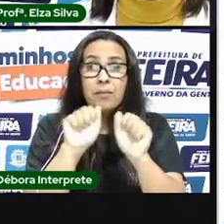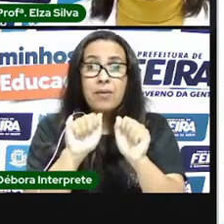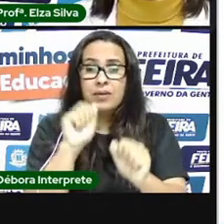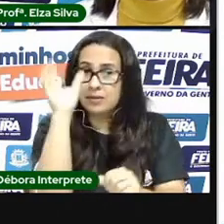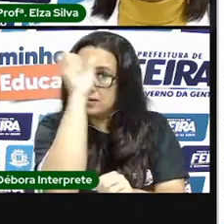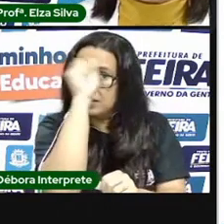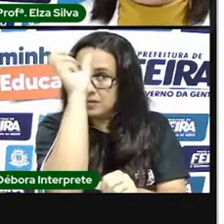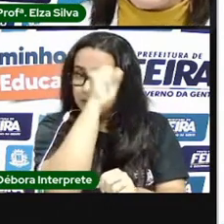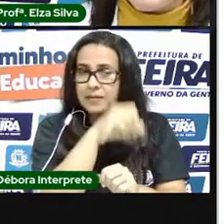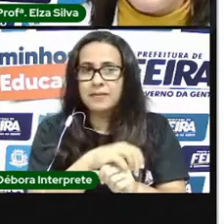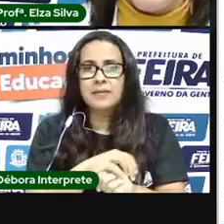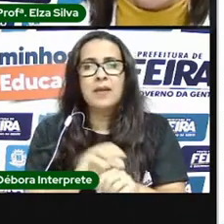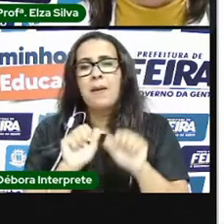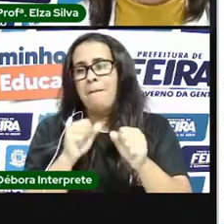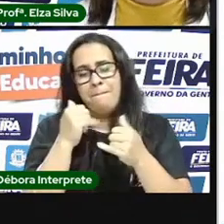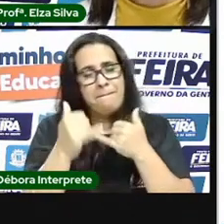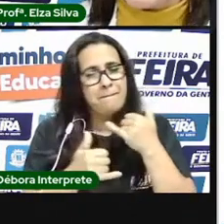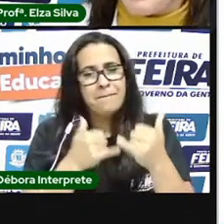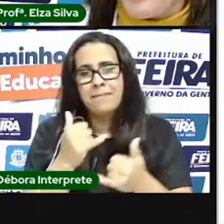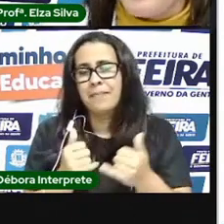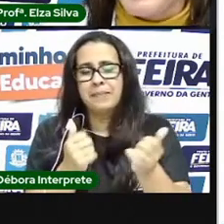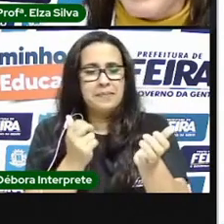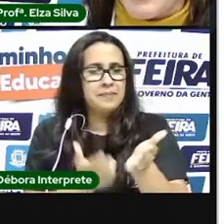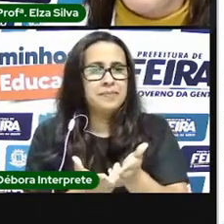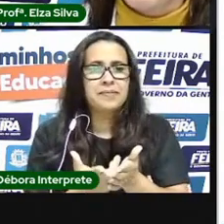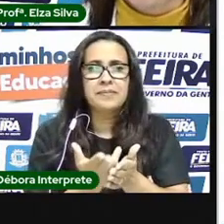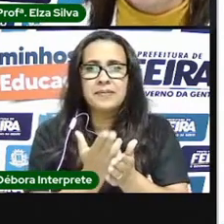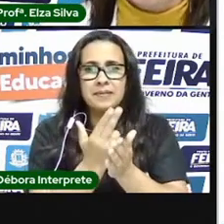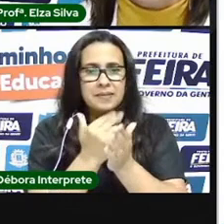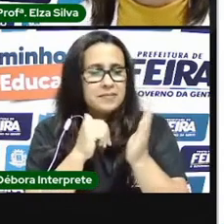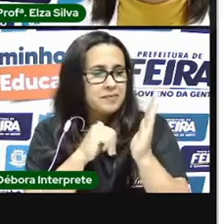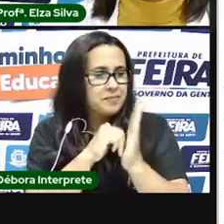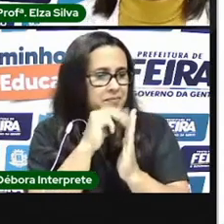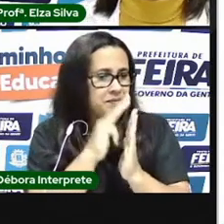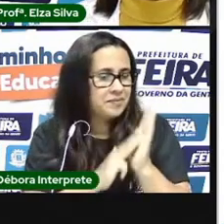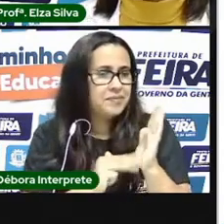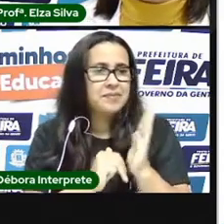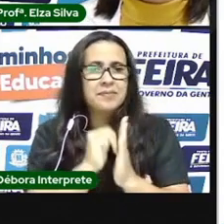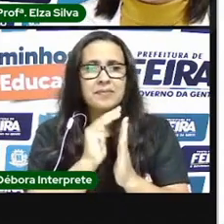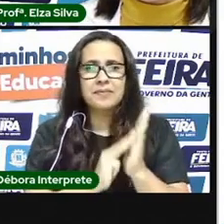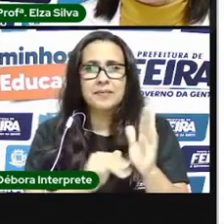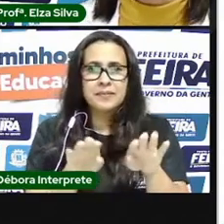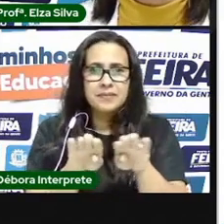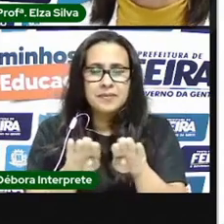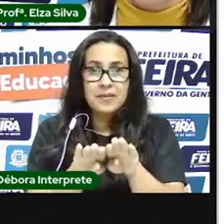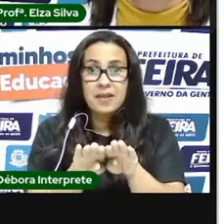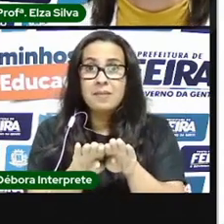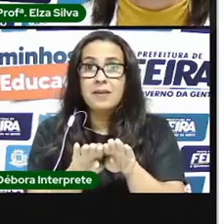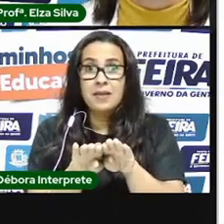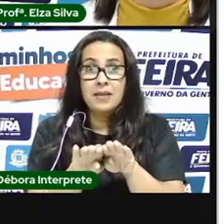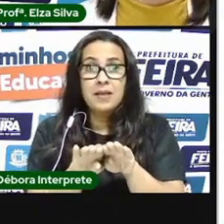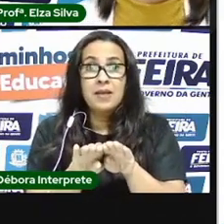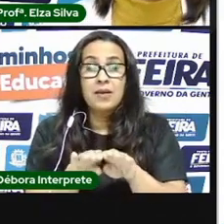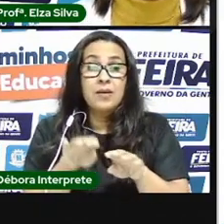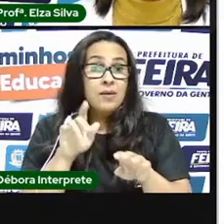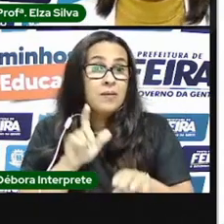você pode brincar pintar obras de arte e fazer pasme viagens